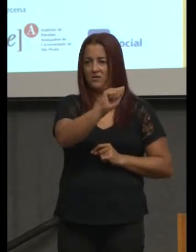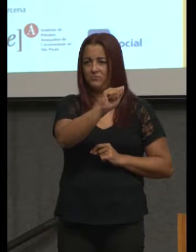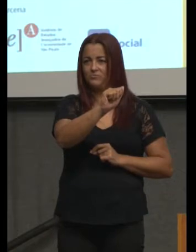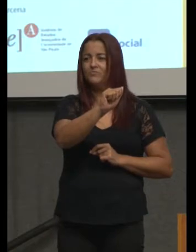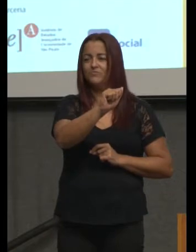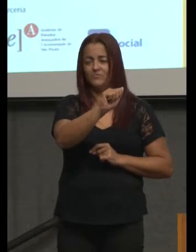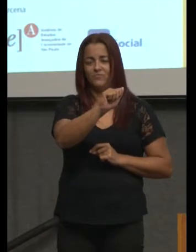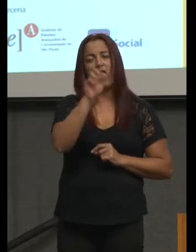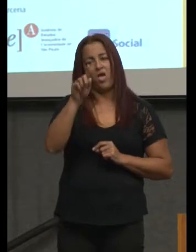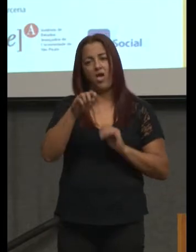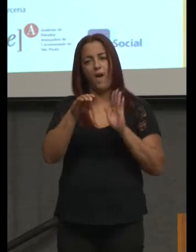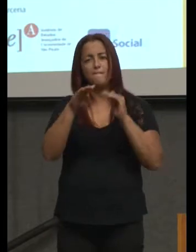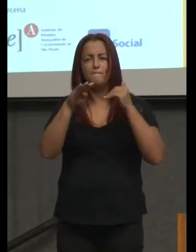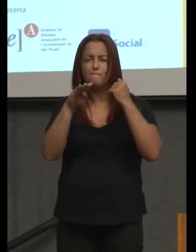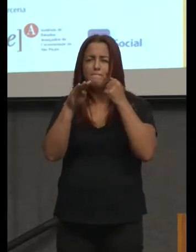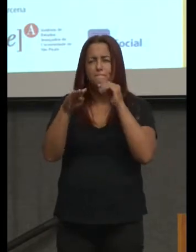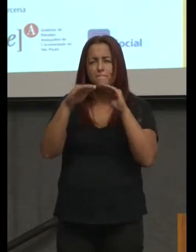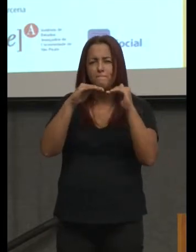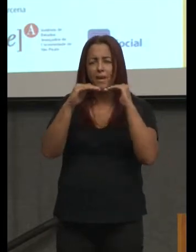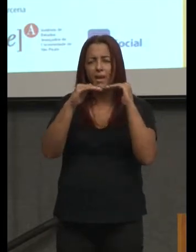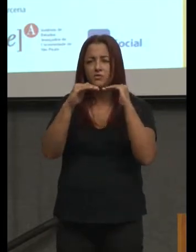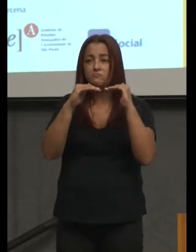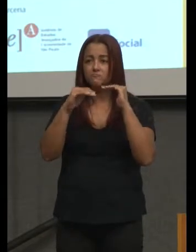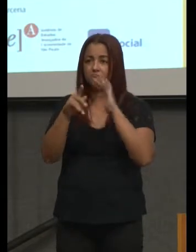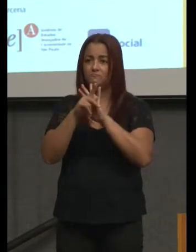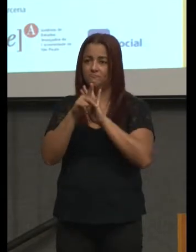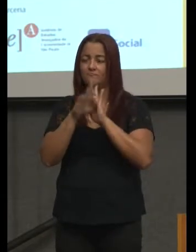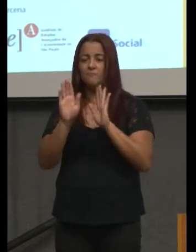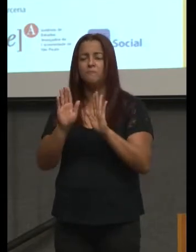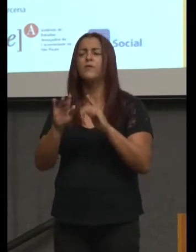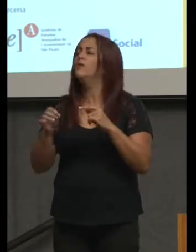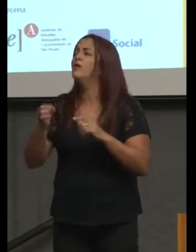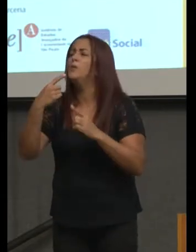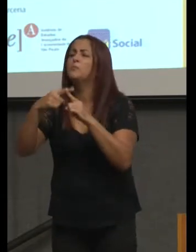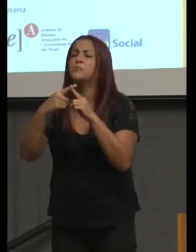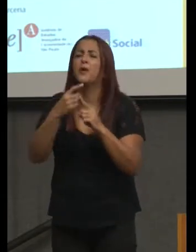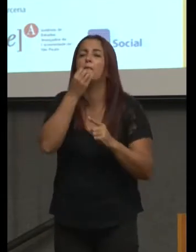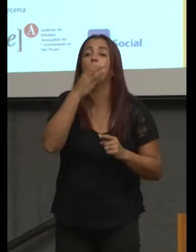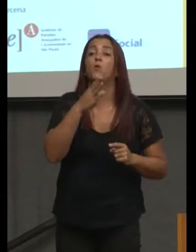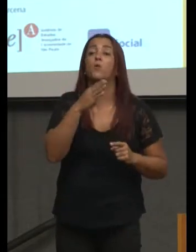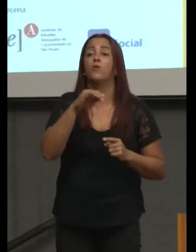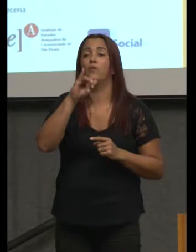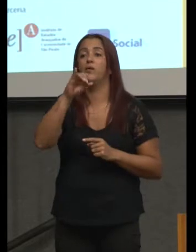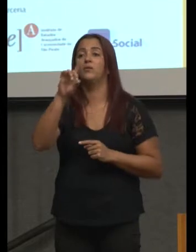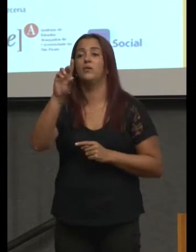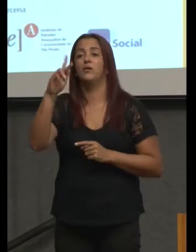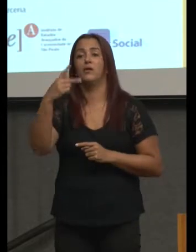Essa é a média geométrica. Por que é bom que o IDH seja média geométrica?